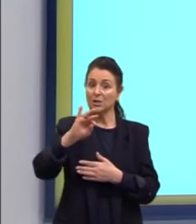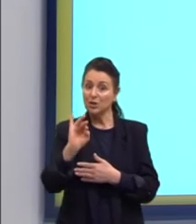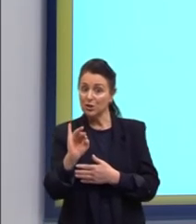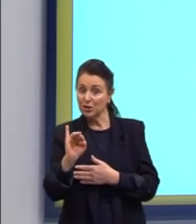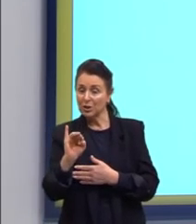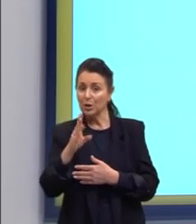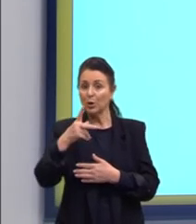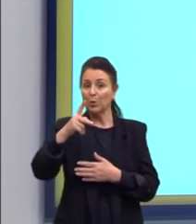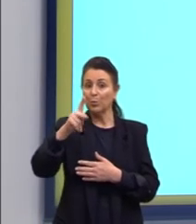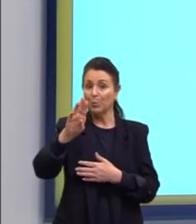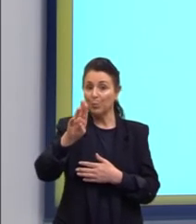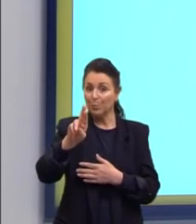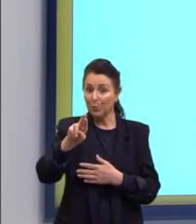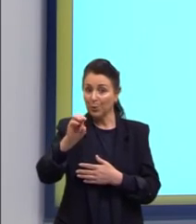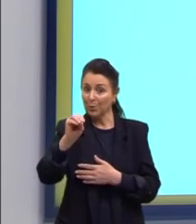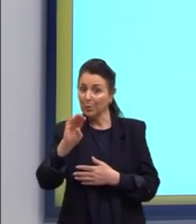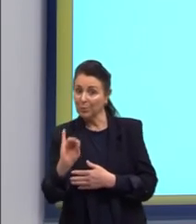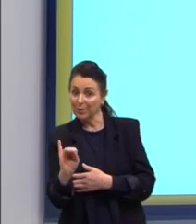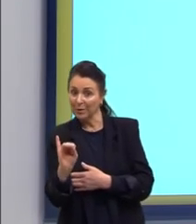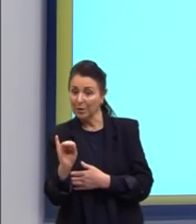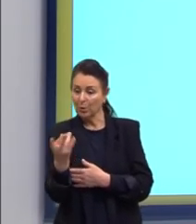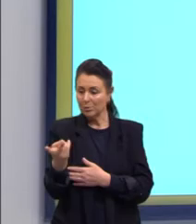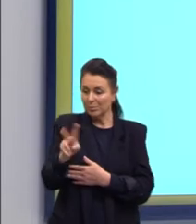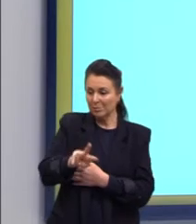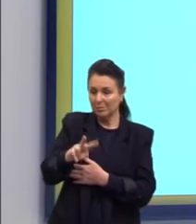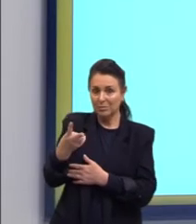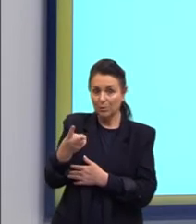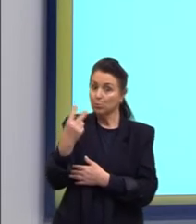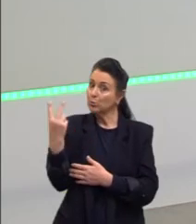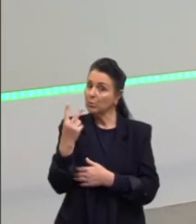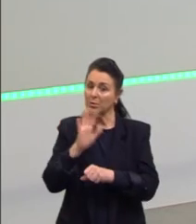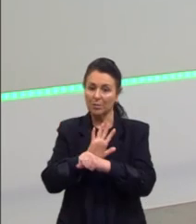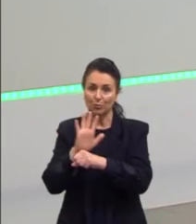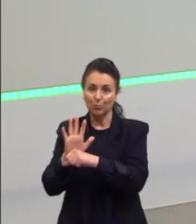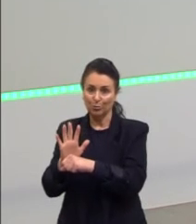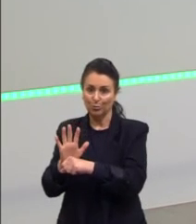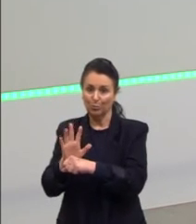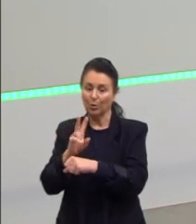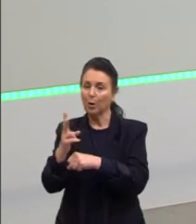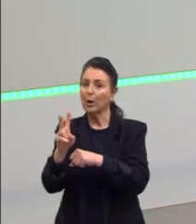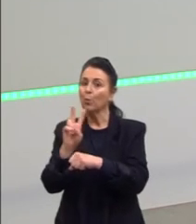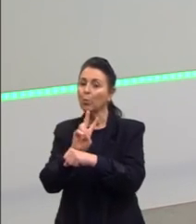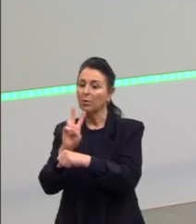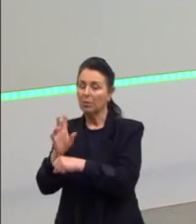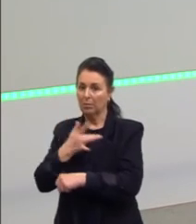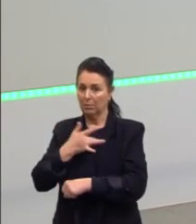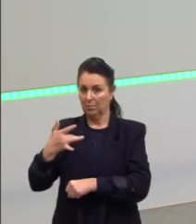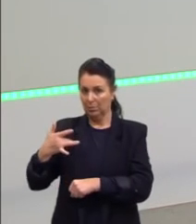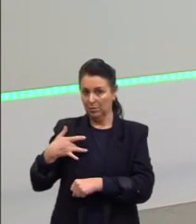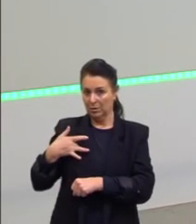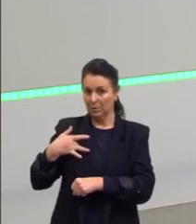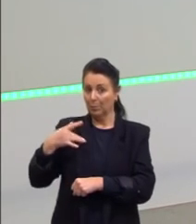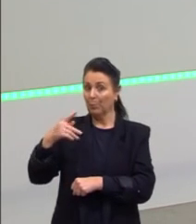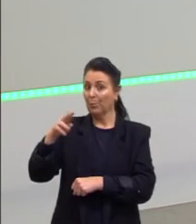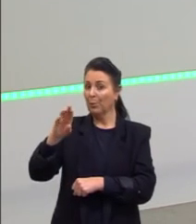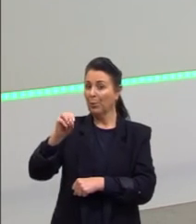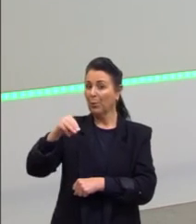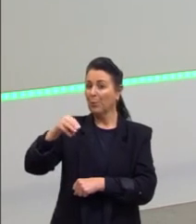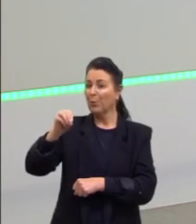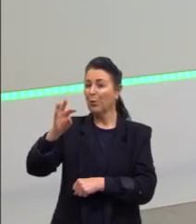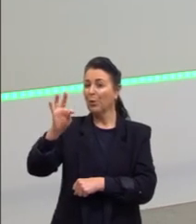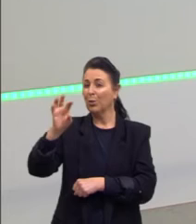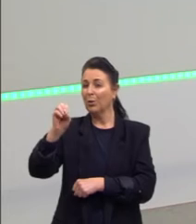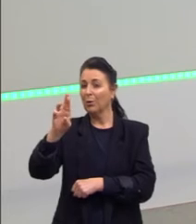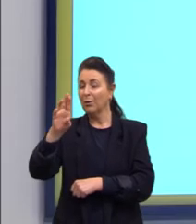Porque mesmo eles sendo contrários, eles vão estar auxiliando na saúde. Então, os dois são promotores da saúde, certo?